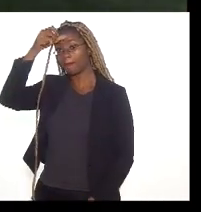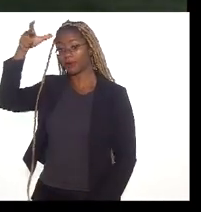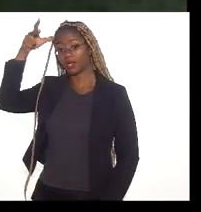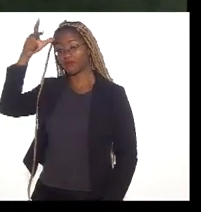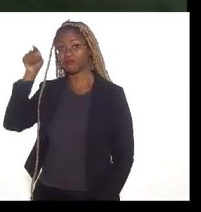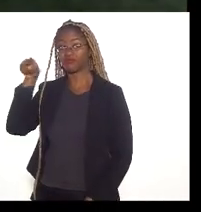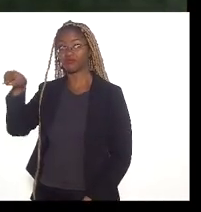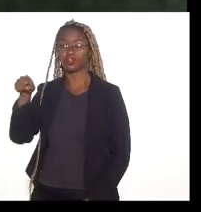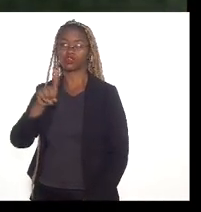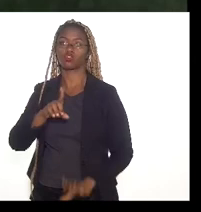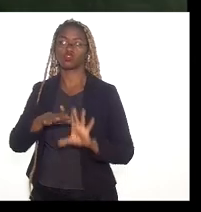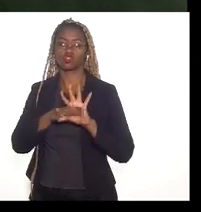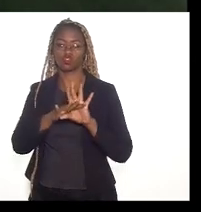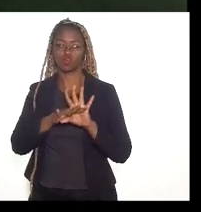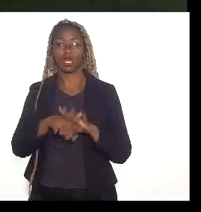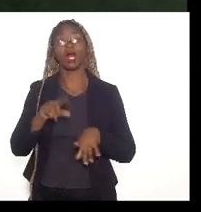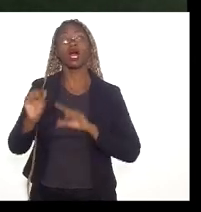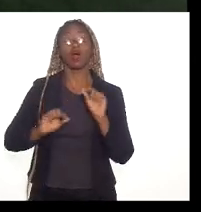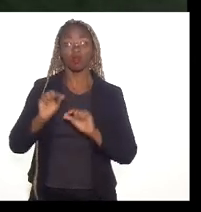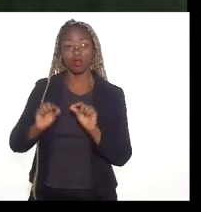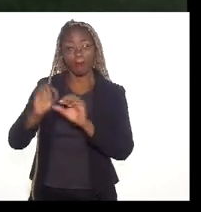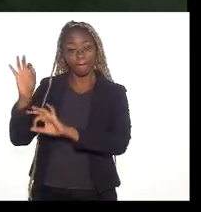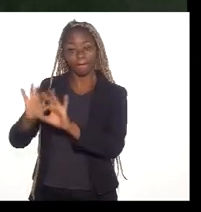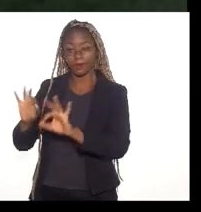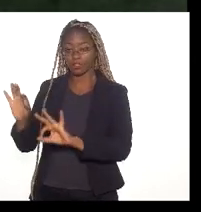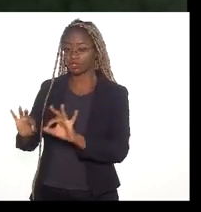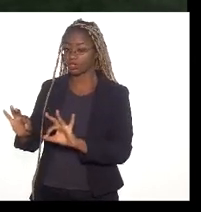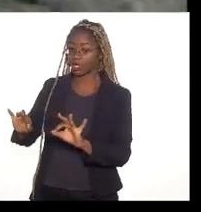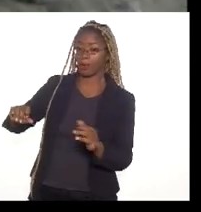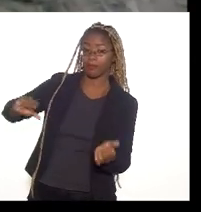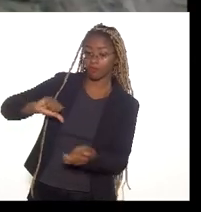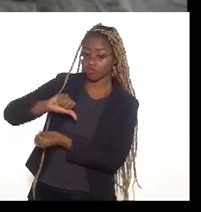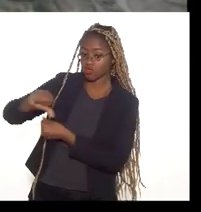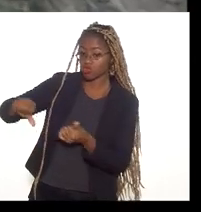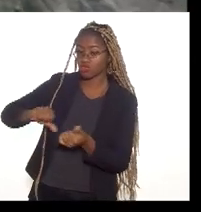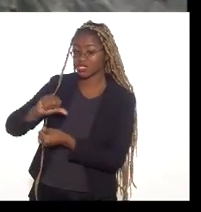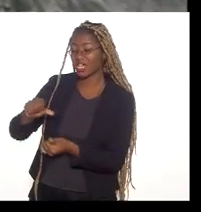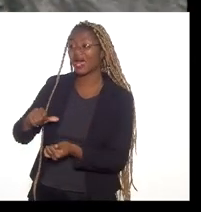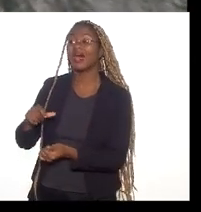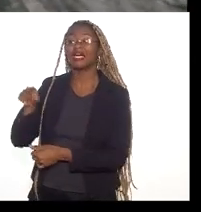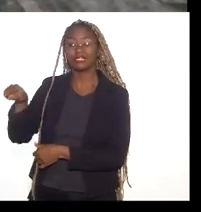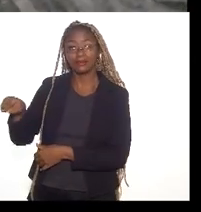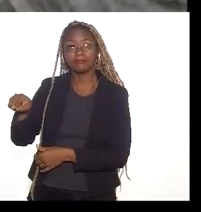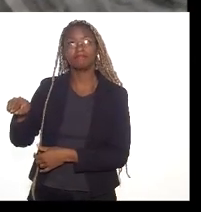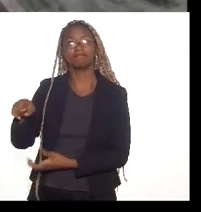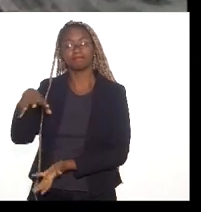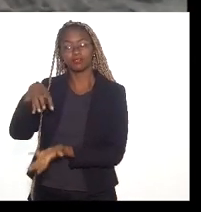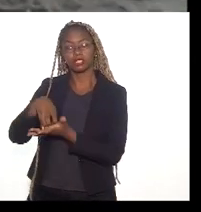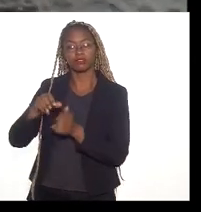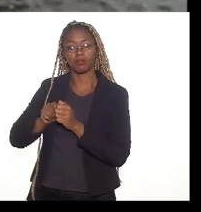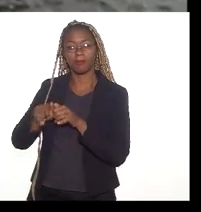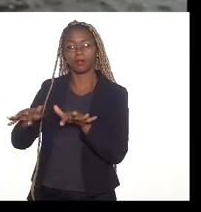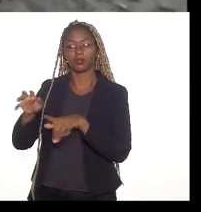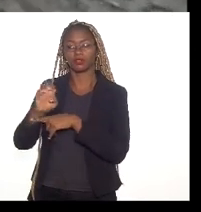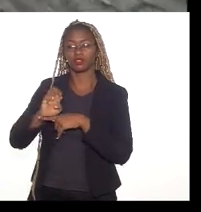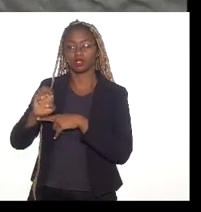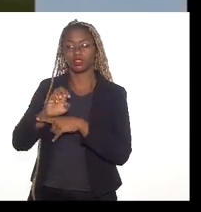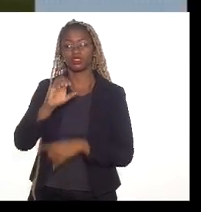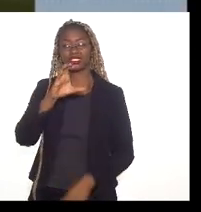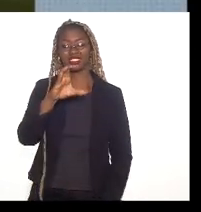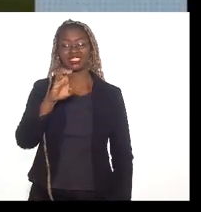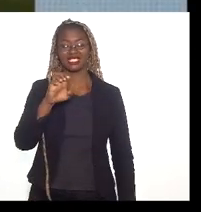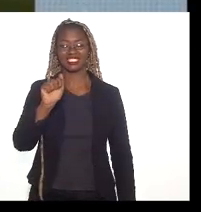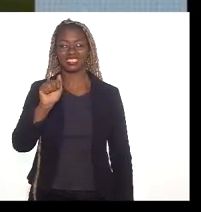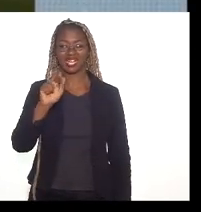O projeto é transformar o lugar, conhecido como Campo do Bomba, numa central de abastecimento do Estado, a CEARG.